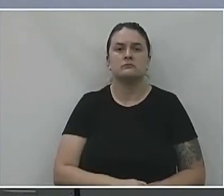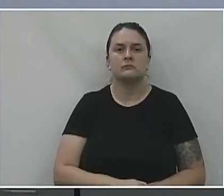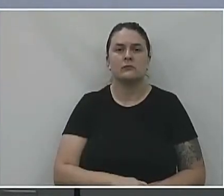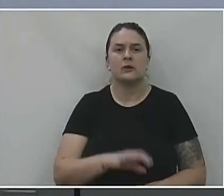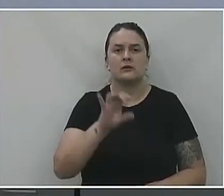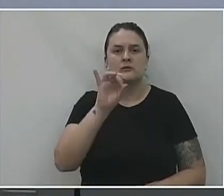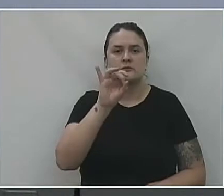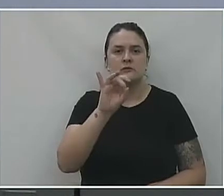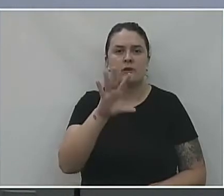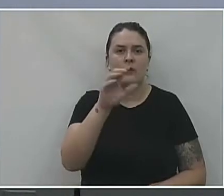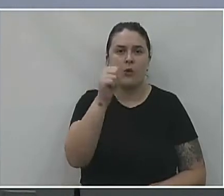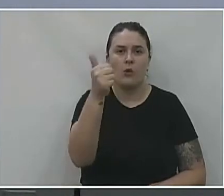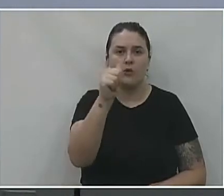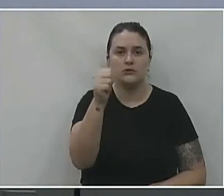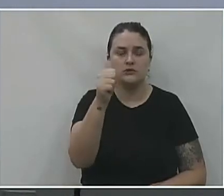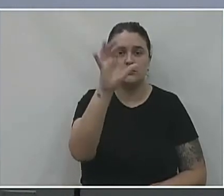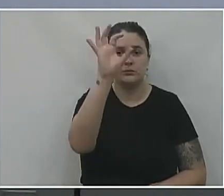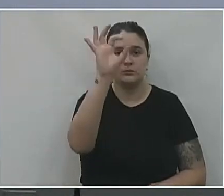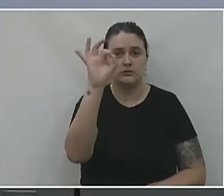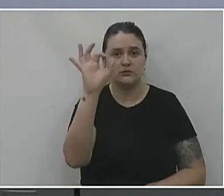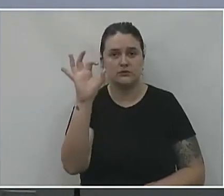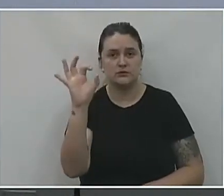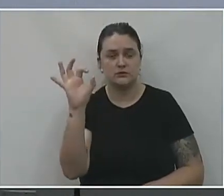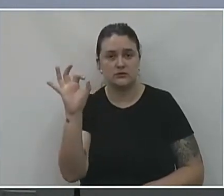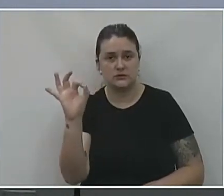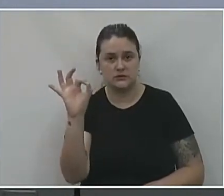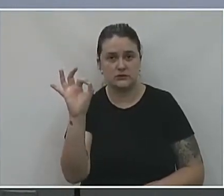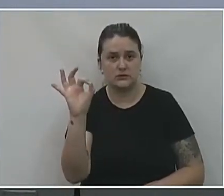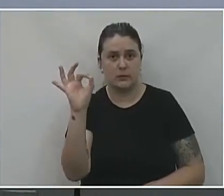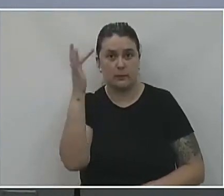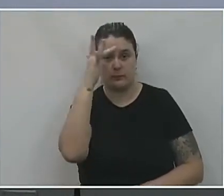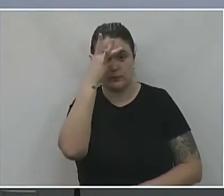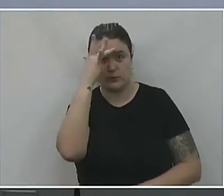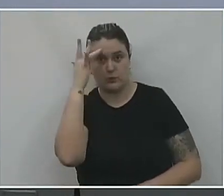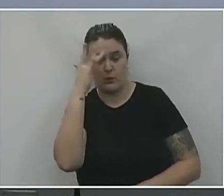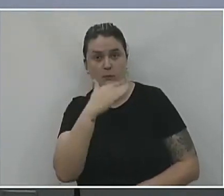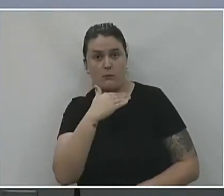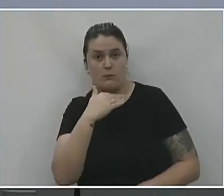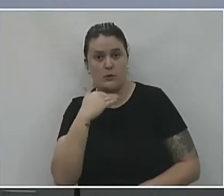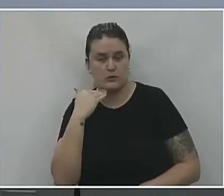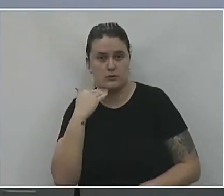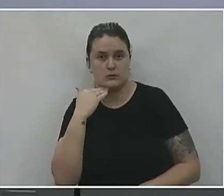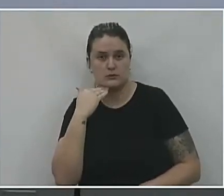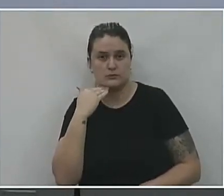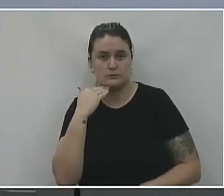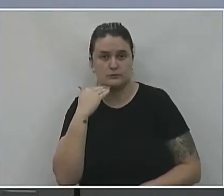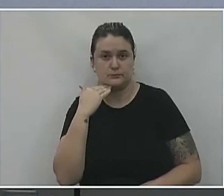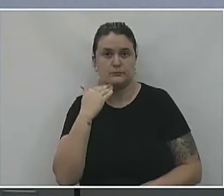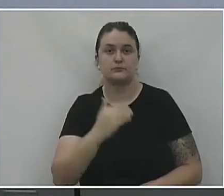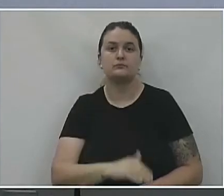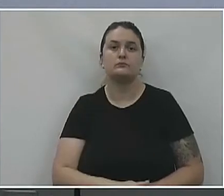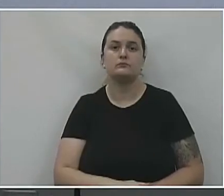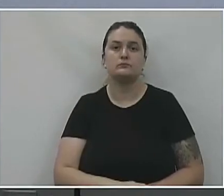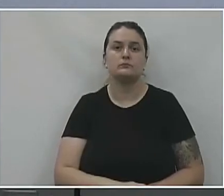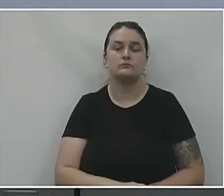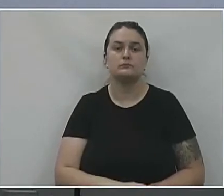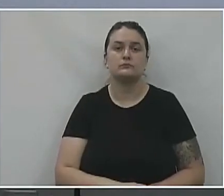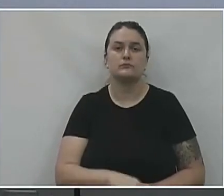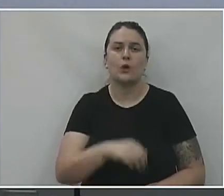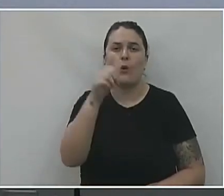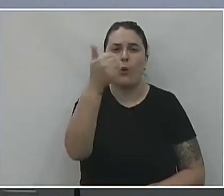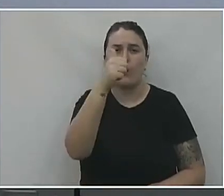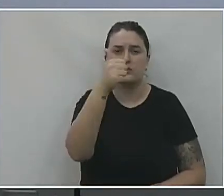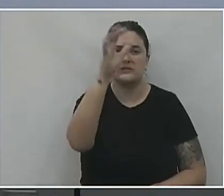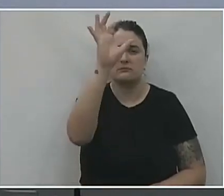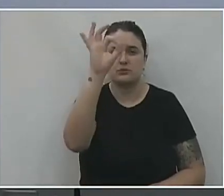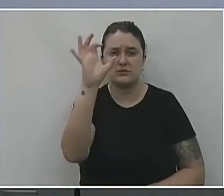Somente 11% desses óbitos aí, no total, né? Que aconteceram nesses meses, é que não